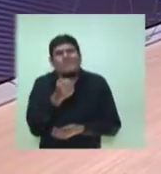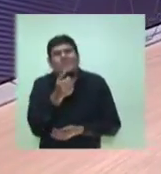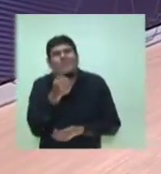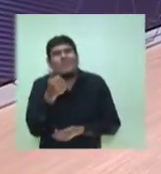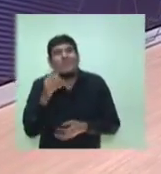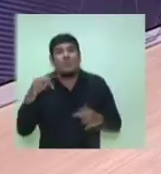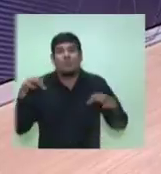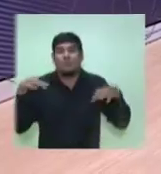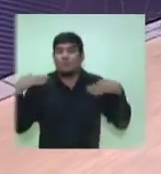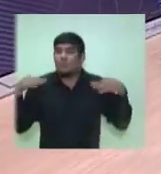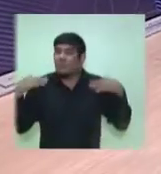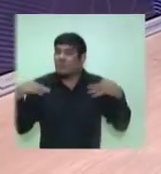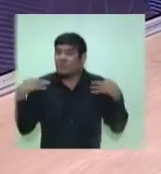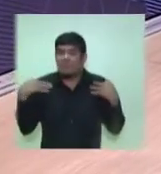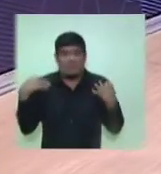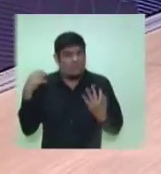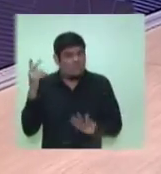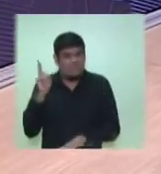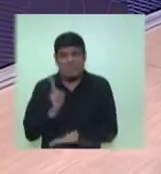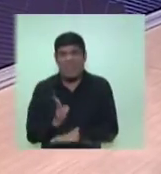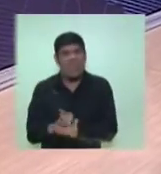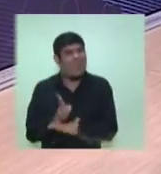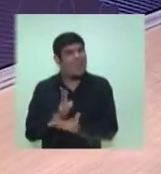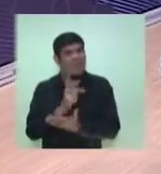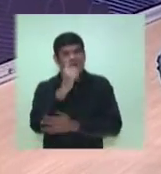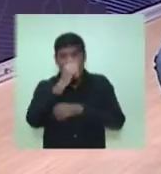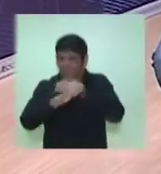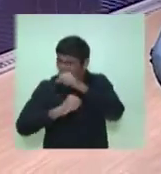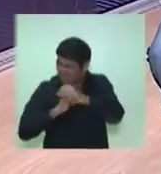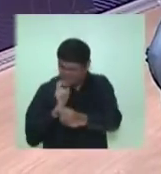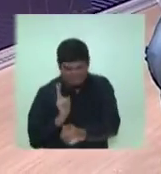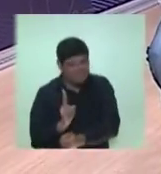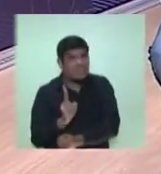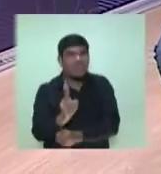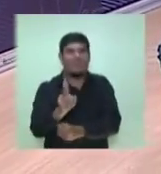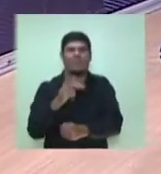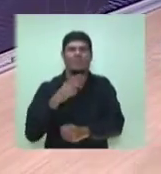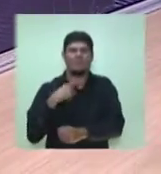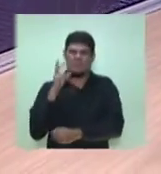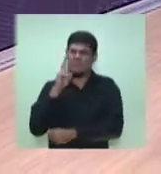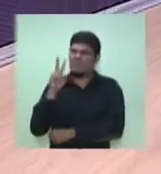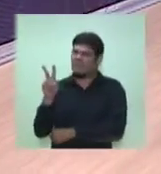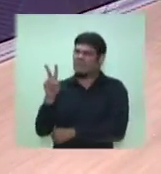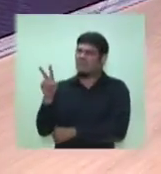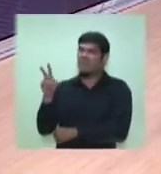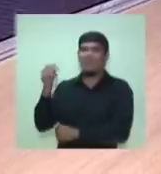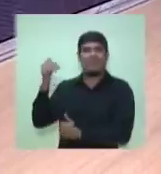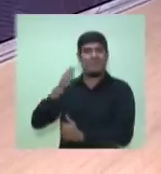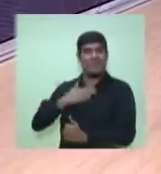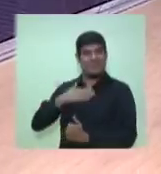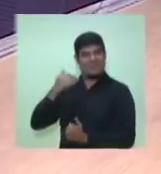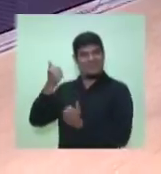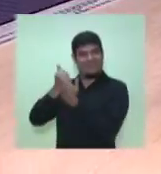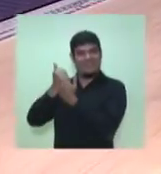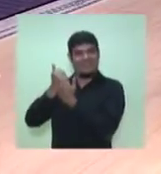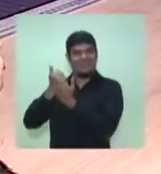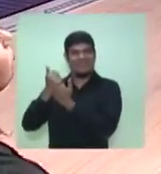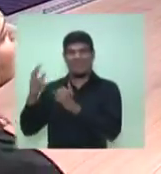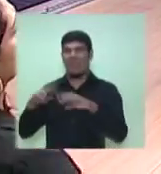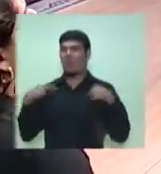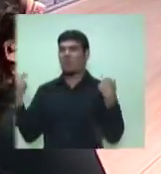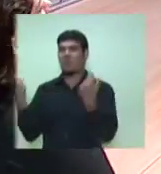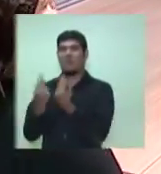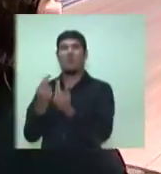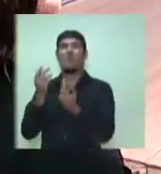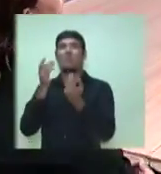sustentável é um turismo que acontece o ano inteiro. Nós, inclusive, eu vi uma sugestão feita pelo meu vice numa reunião com artistas que eu